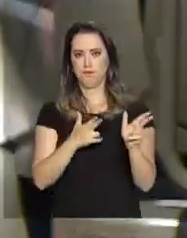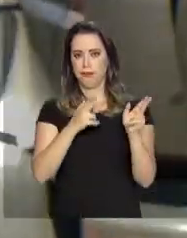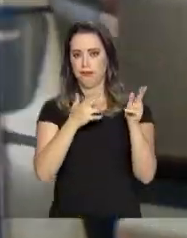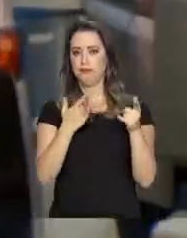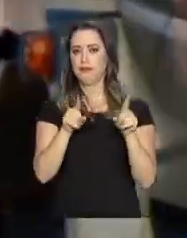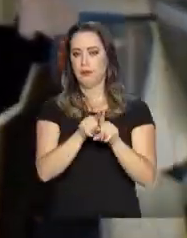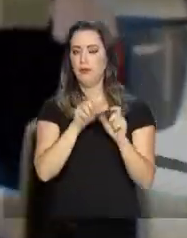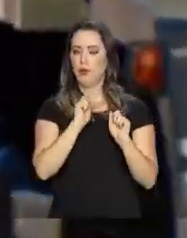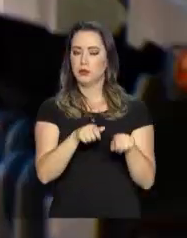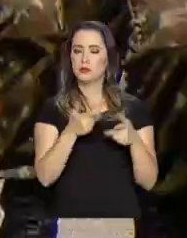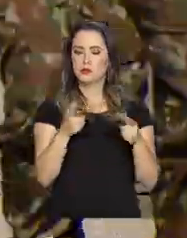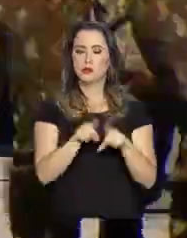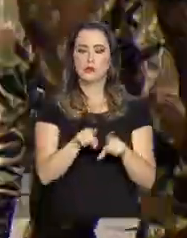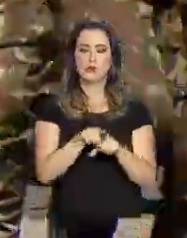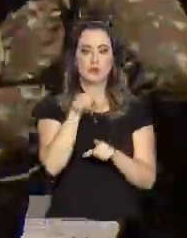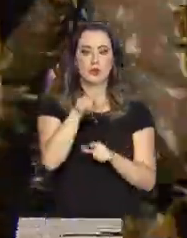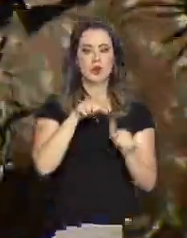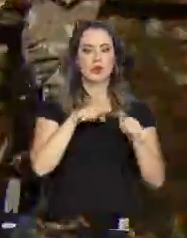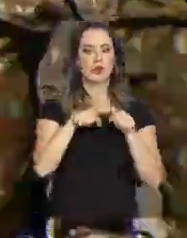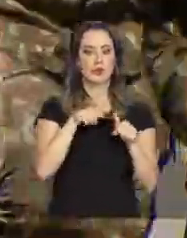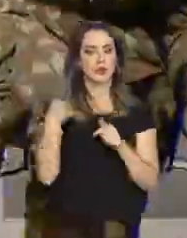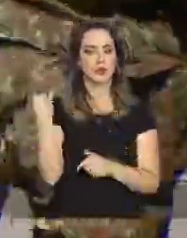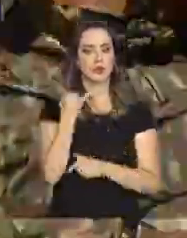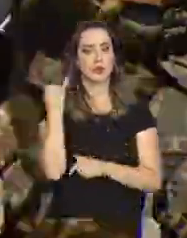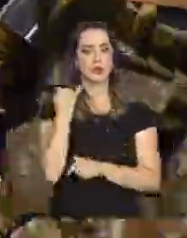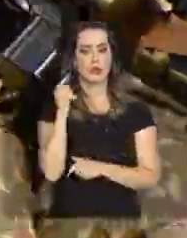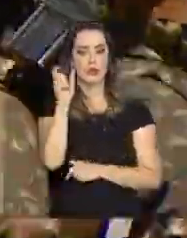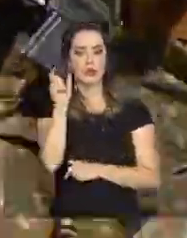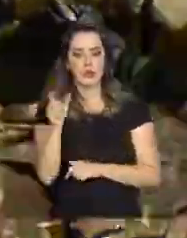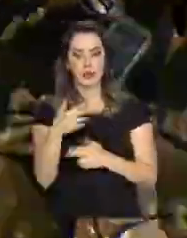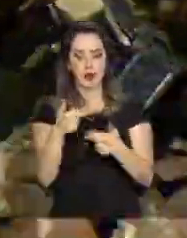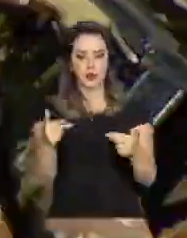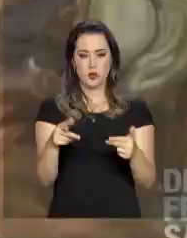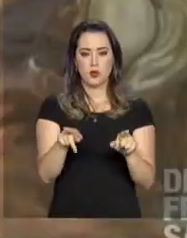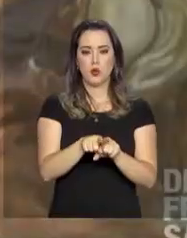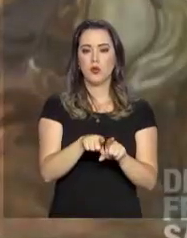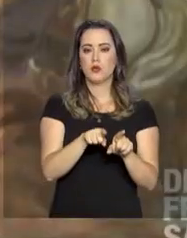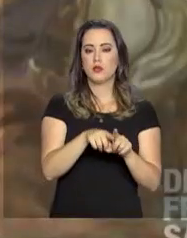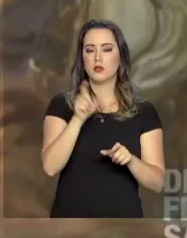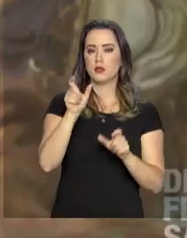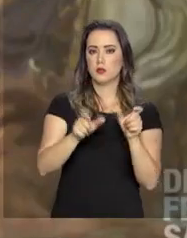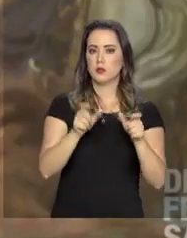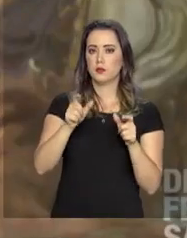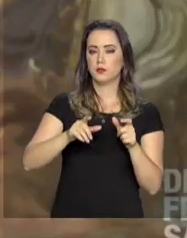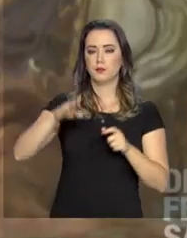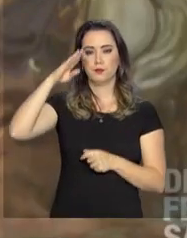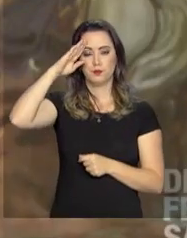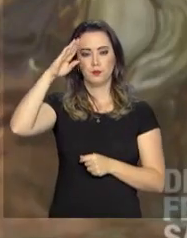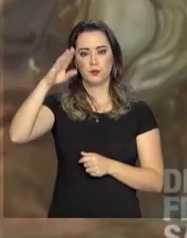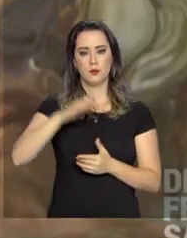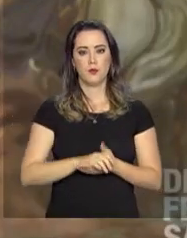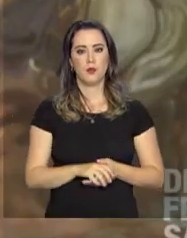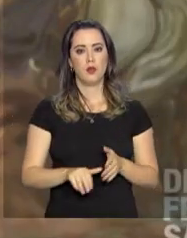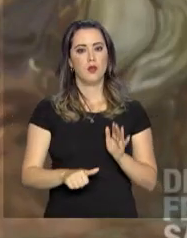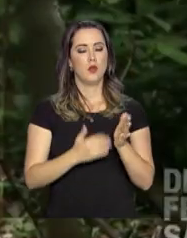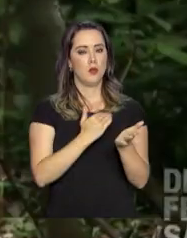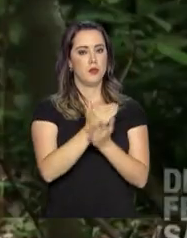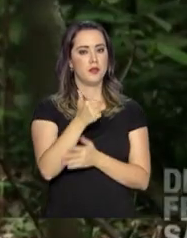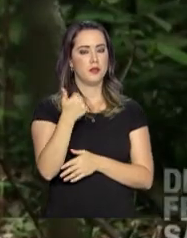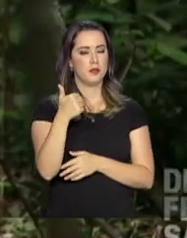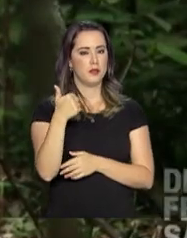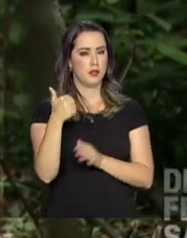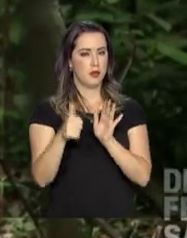quanto esses arsenais é o trabalho de quem os opera, os soldados. Ingrassei nas Forças Armadas em 1º de março de 2011.